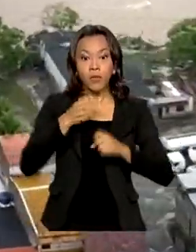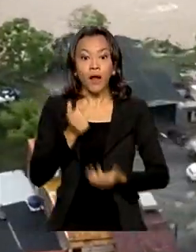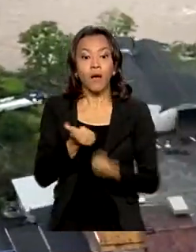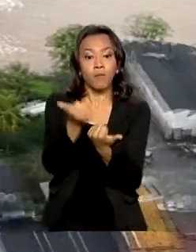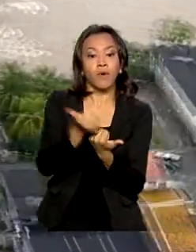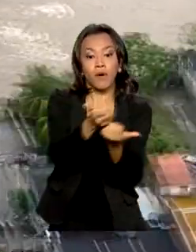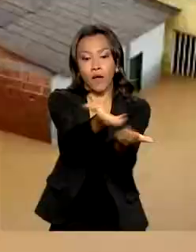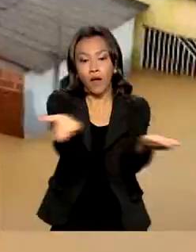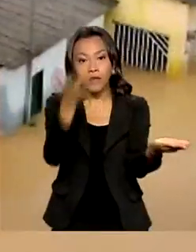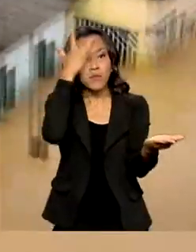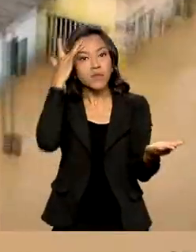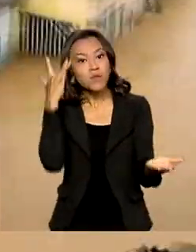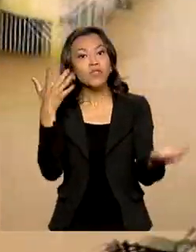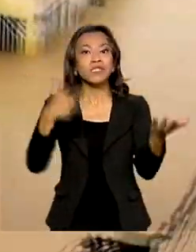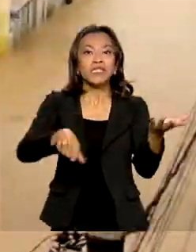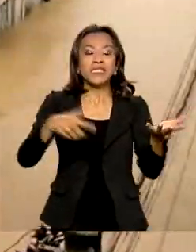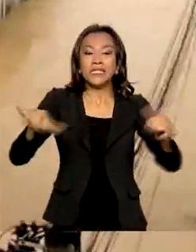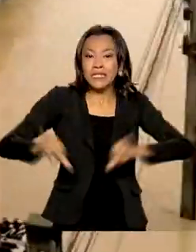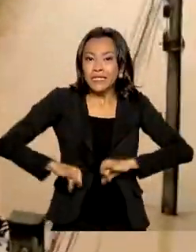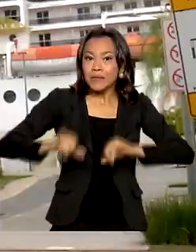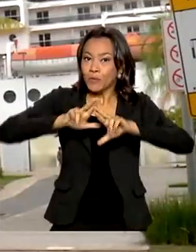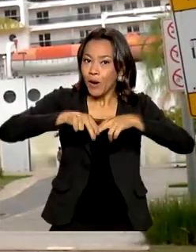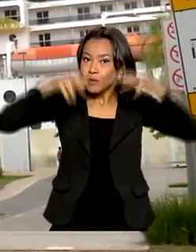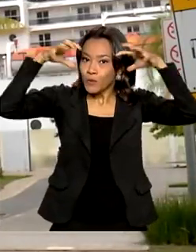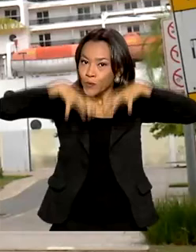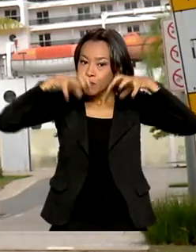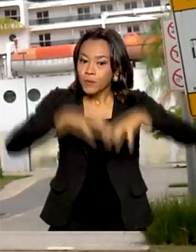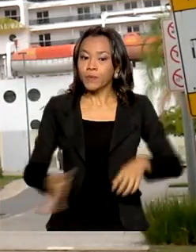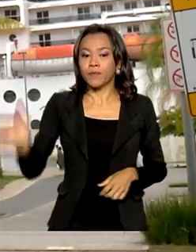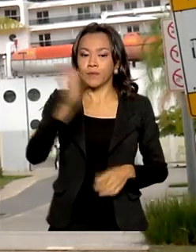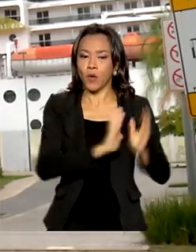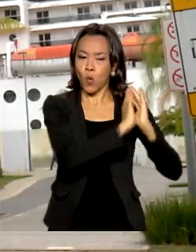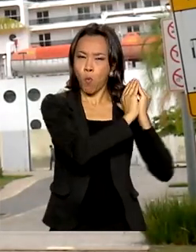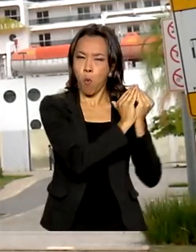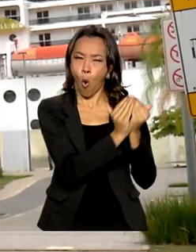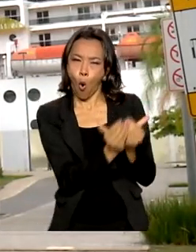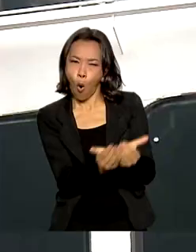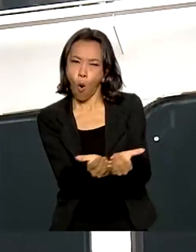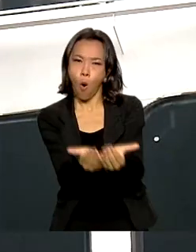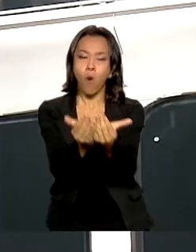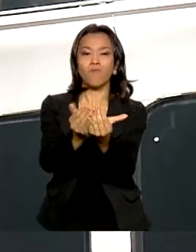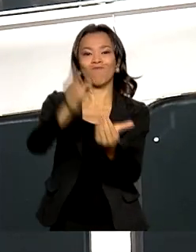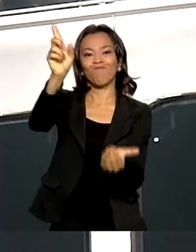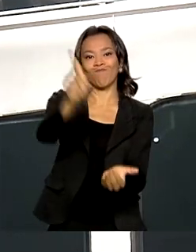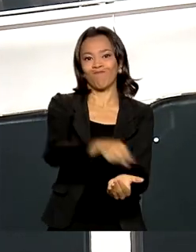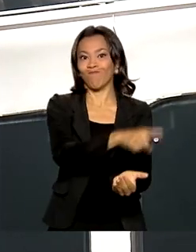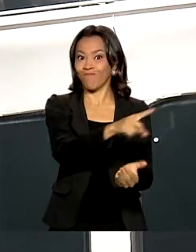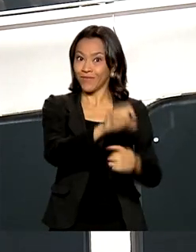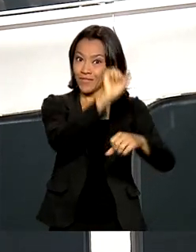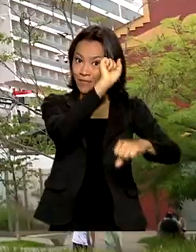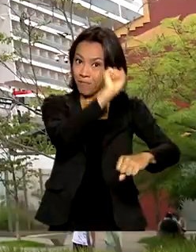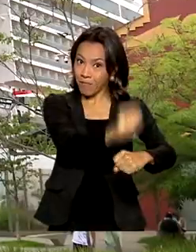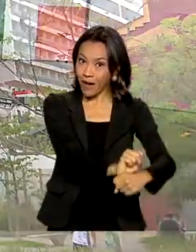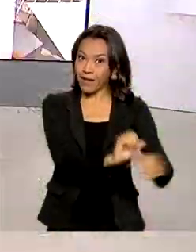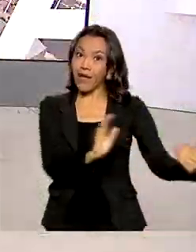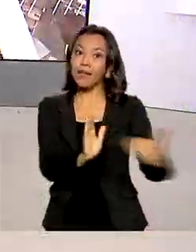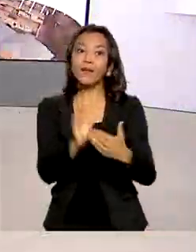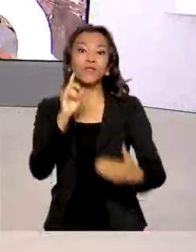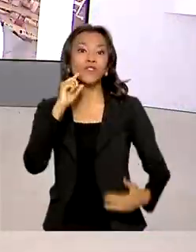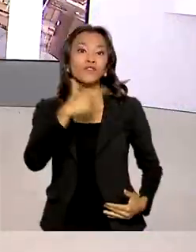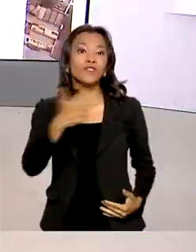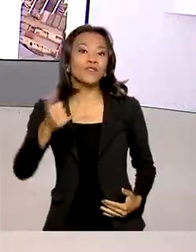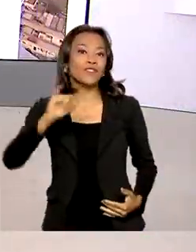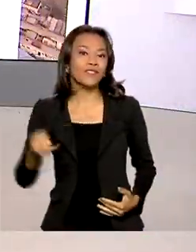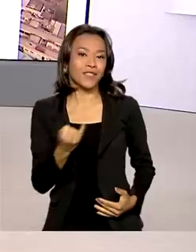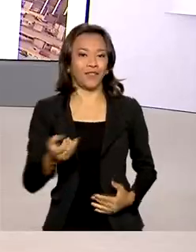pelas fortes chuvas na Bahia. Temporada de cruzeiros está suspensa até 21 de janeiro. O